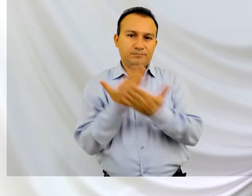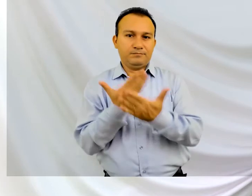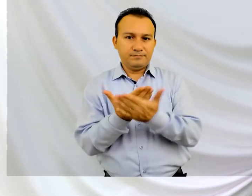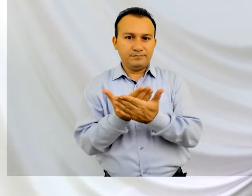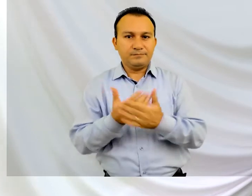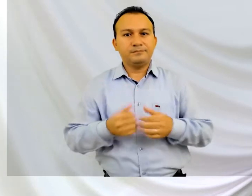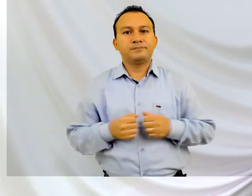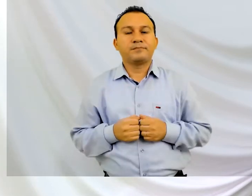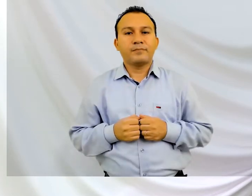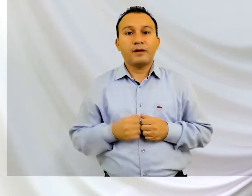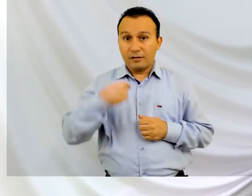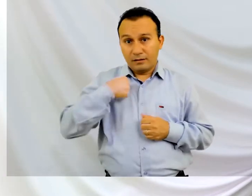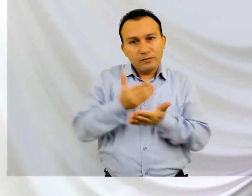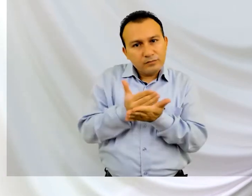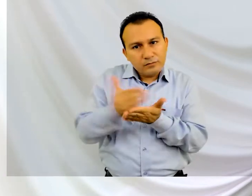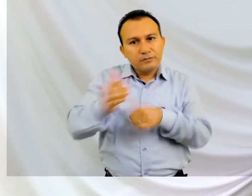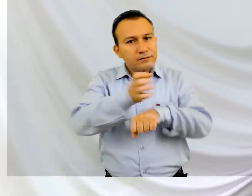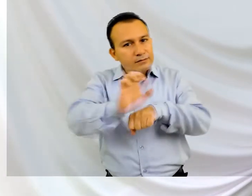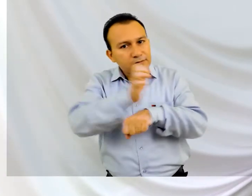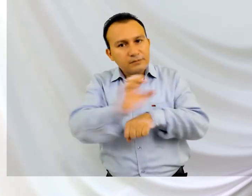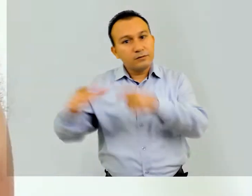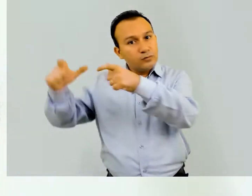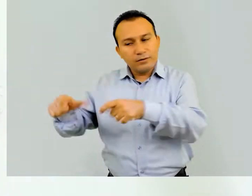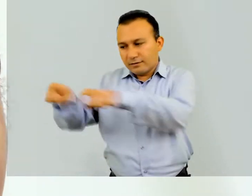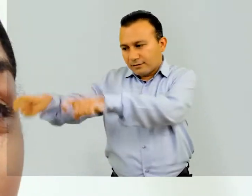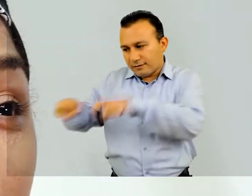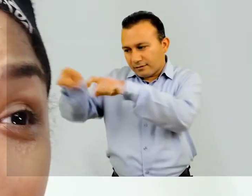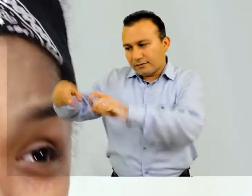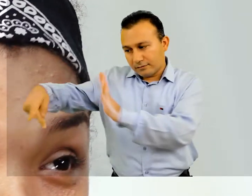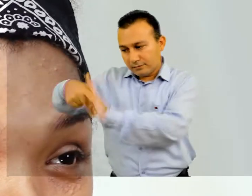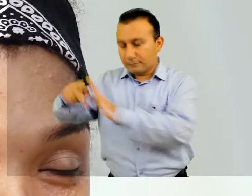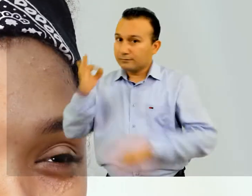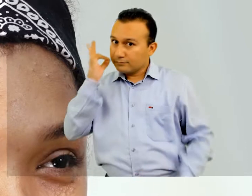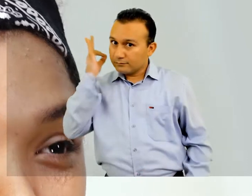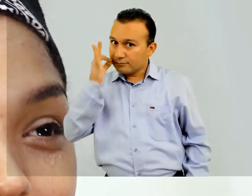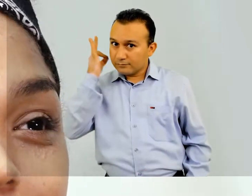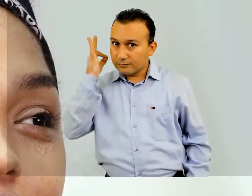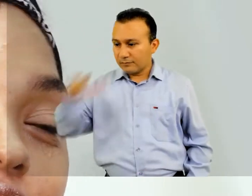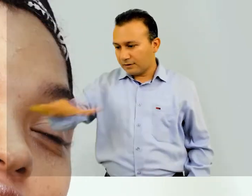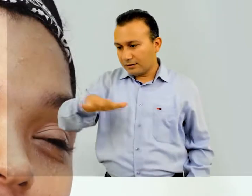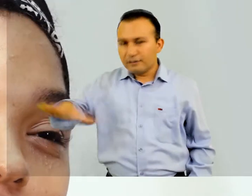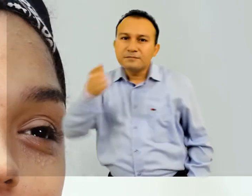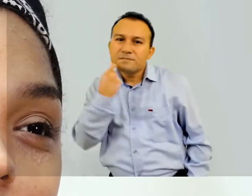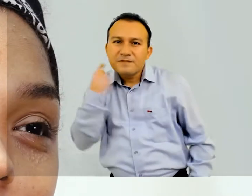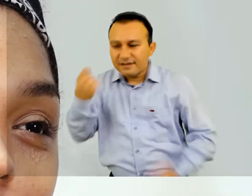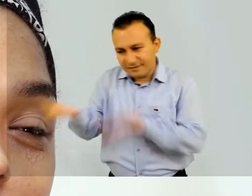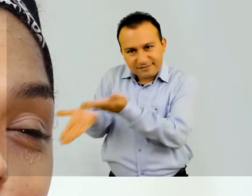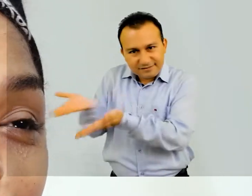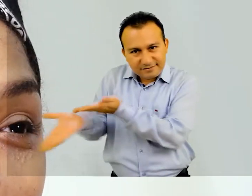anos, eu faço estágio na área de piscicultura, na Fazenda Experimental da UFMT, e